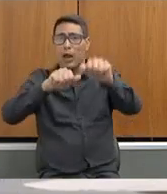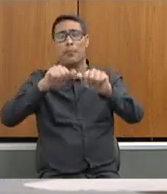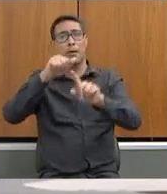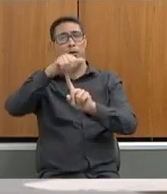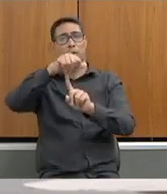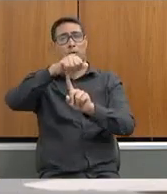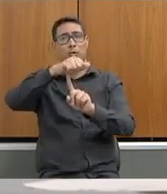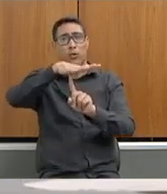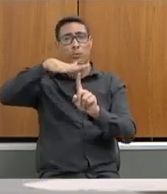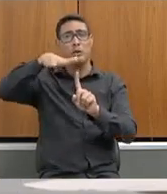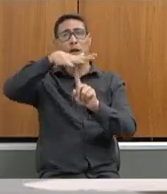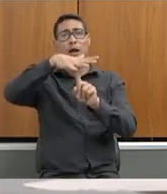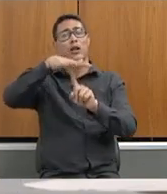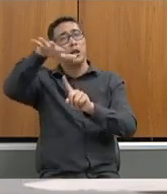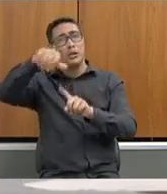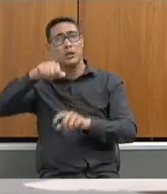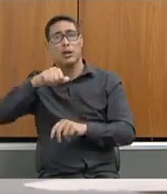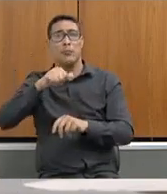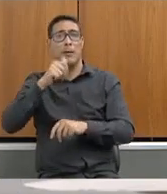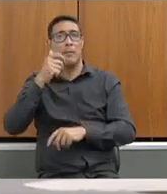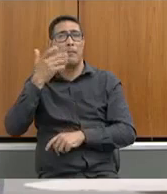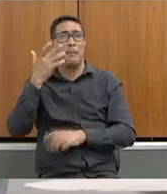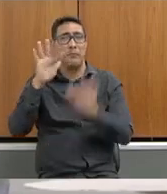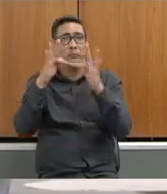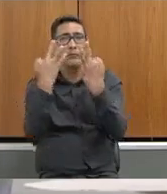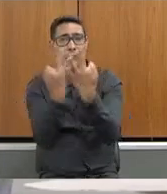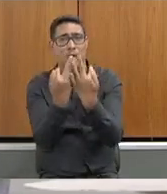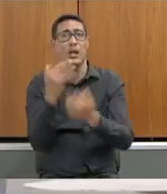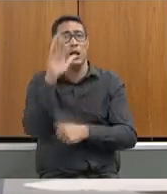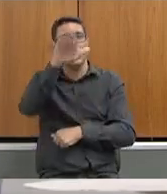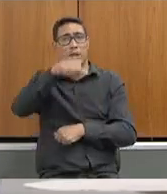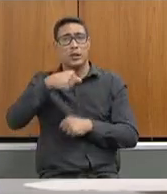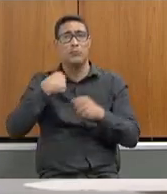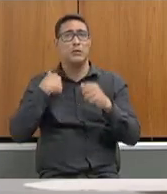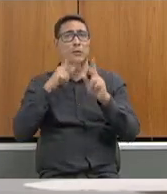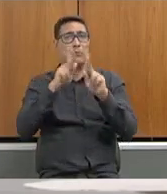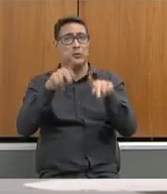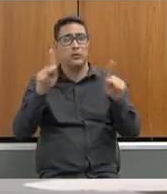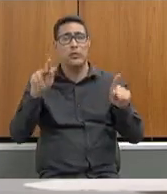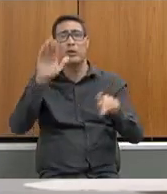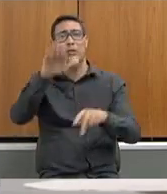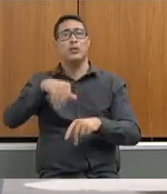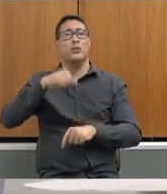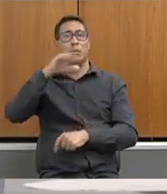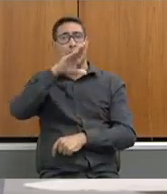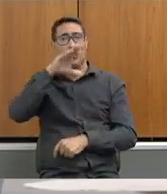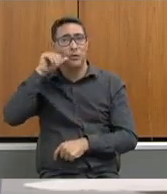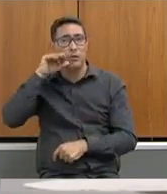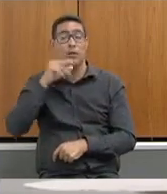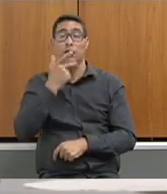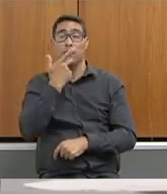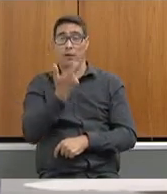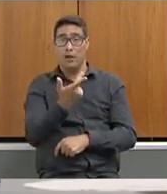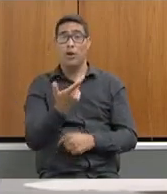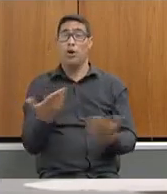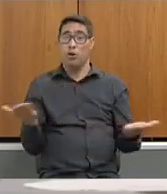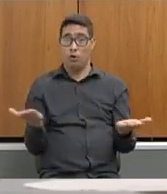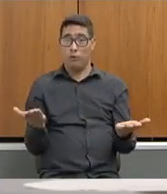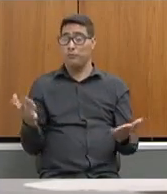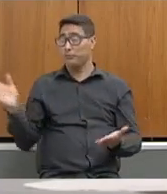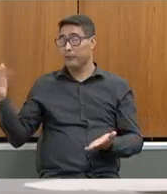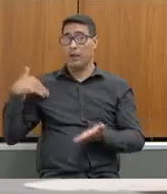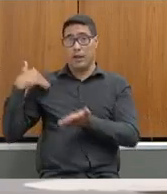o estudante, chama o professor, chama os servidores e fala assim, a secretaria